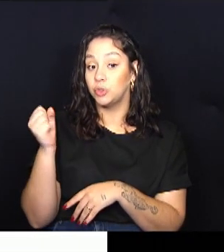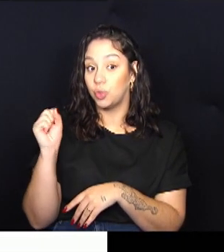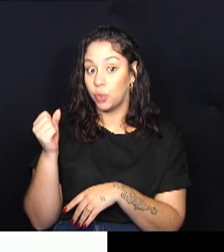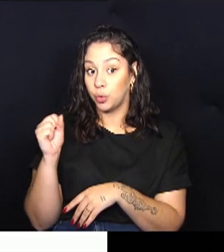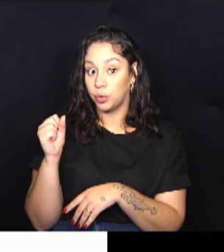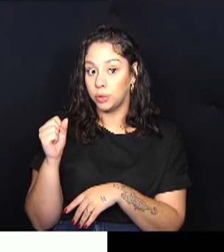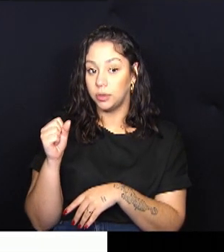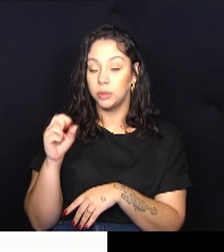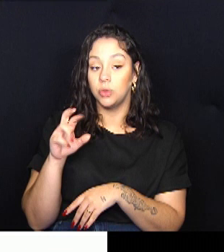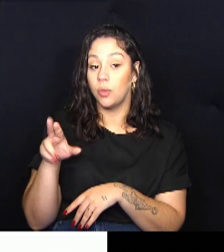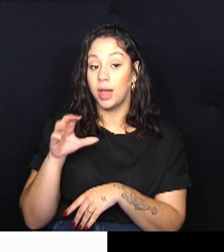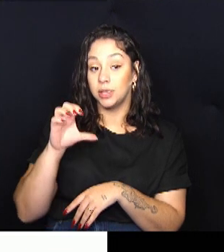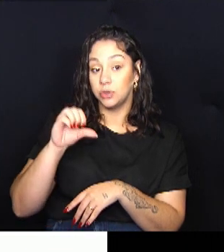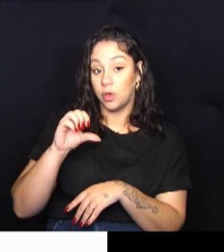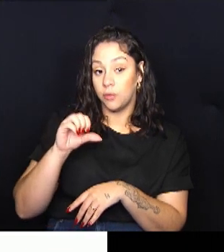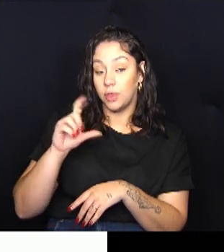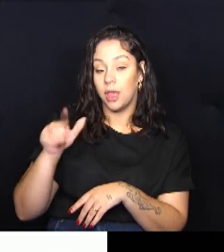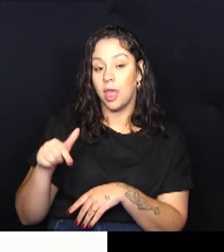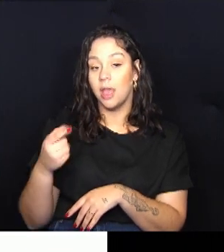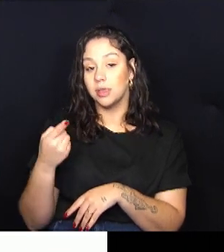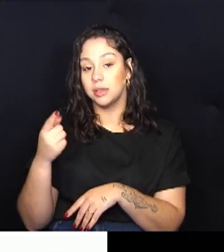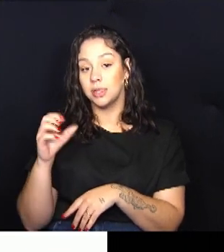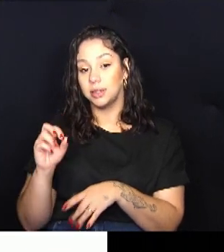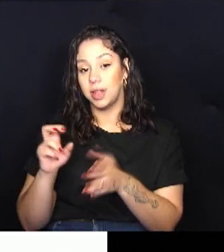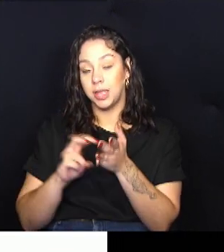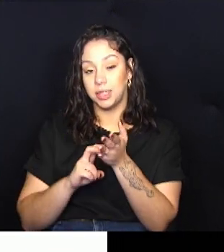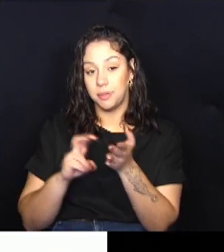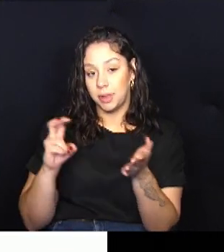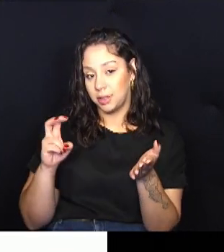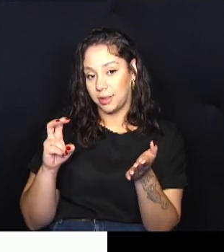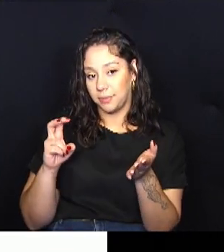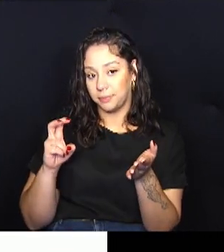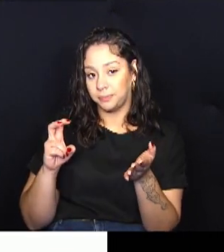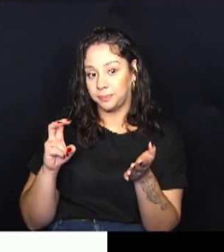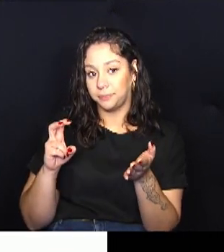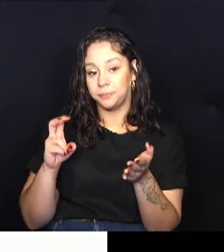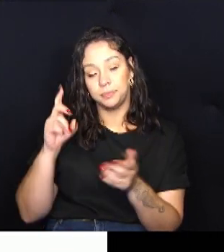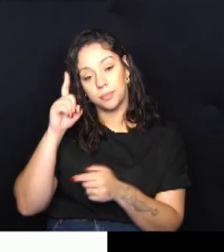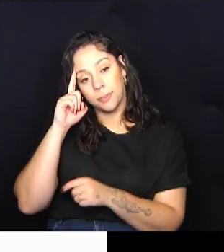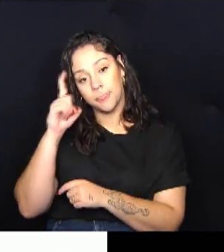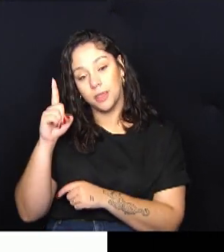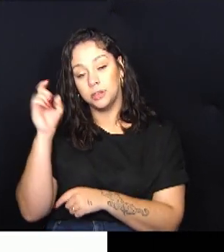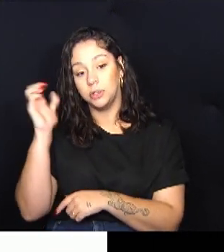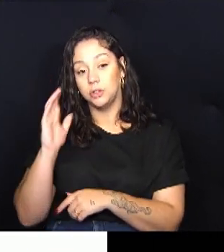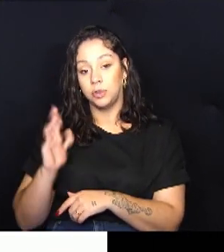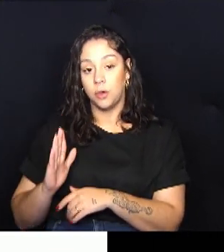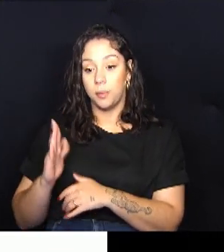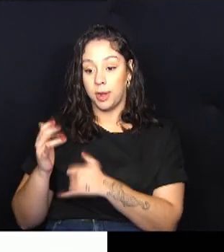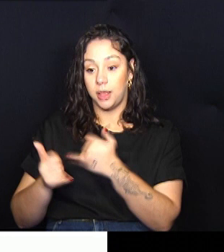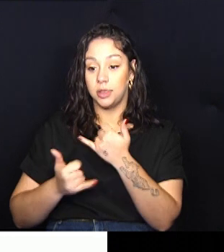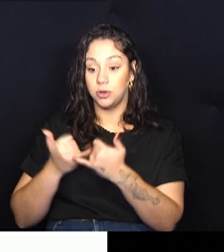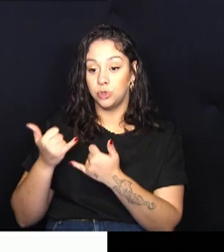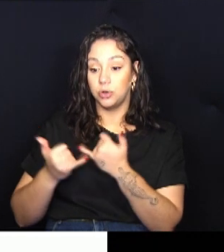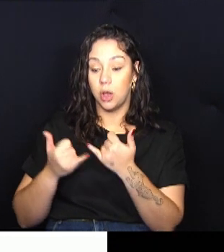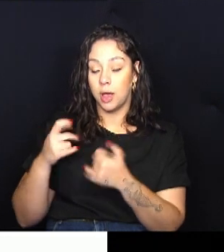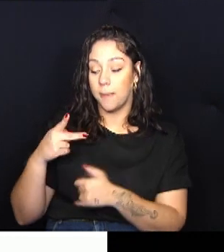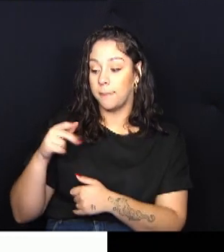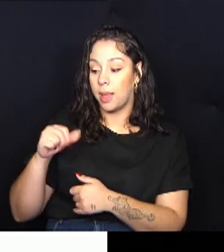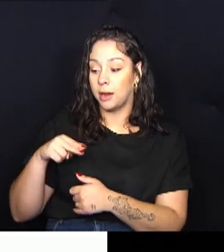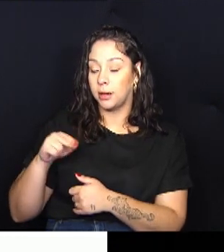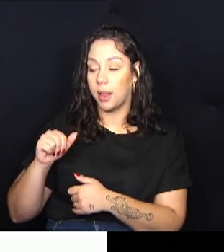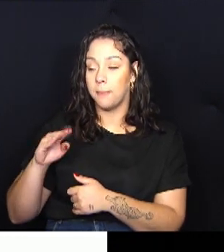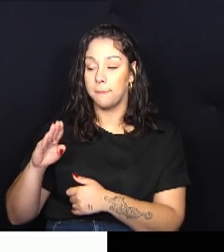ser às 9, vai ser às 10 horas da manhã, o dia que o Brasil joga contra o Panamá. Depois o Brasil